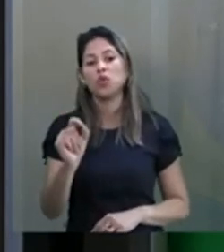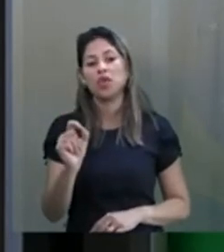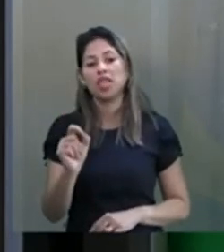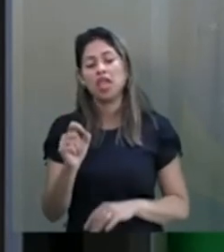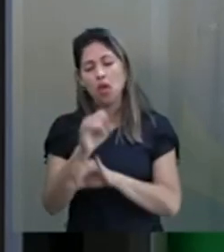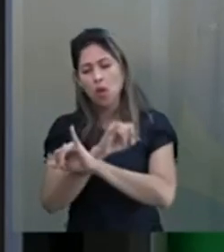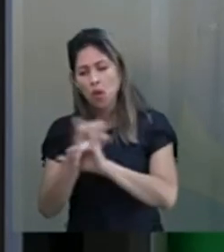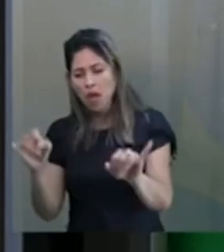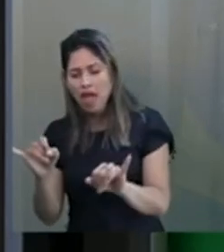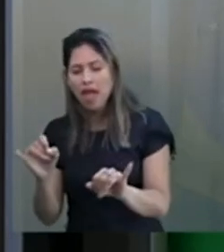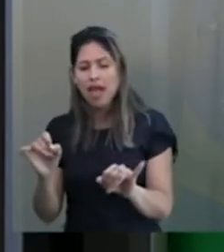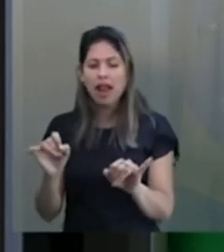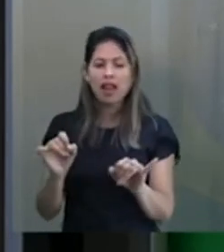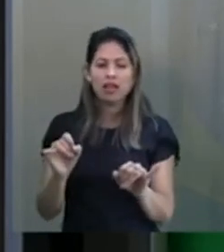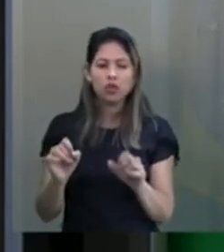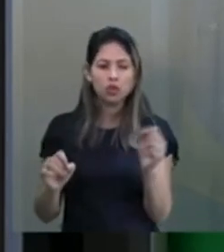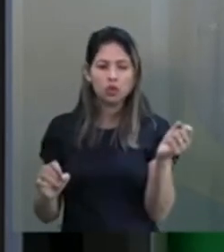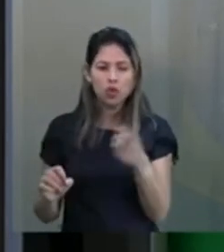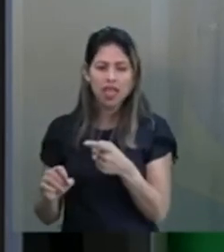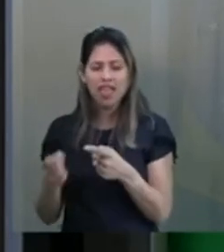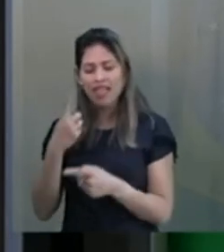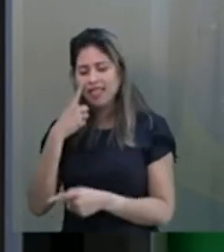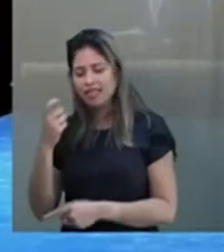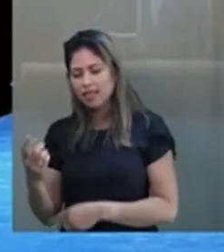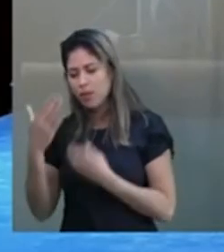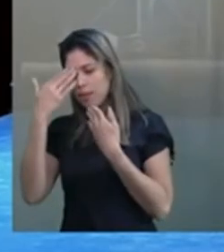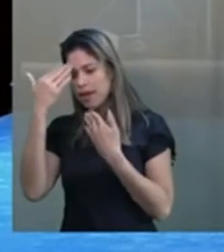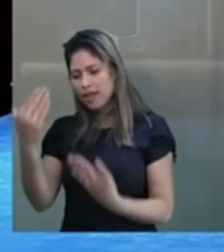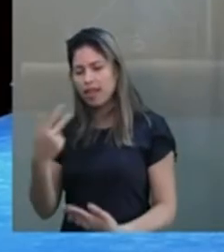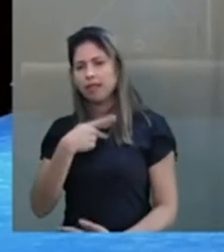capitalismo, os resultados são melhores que a intenção. Obrigado, presidente.